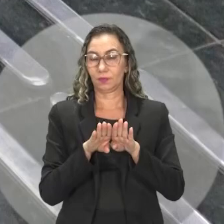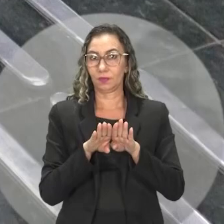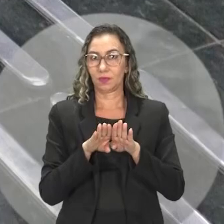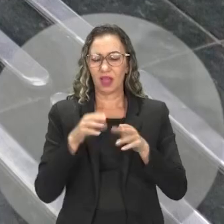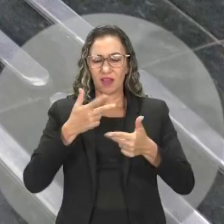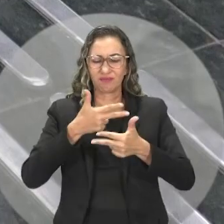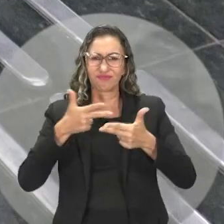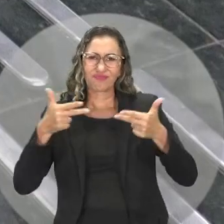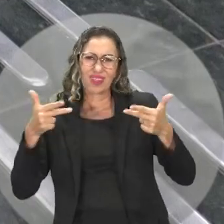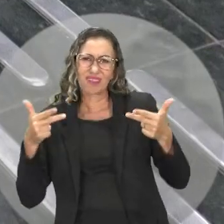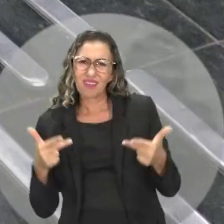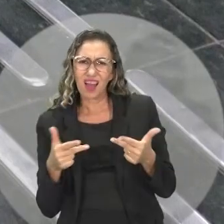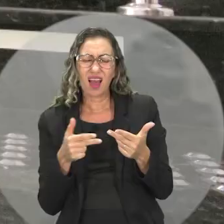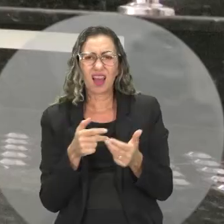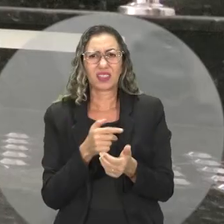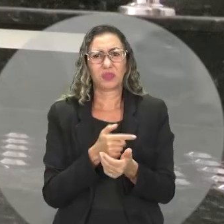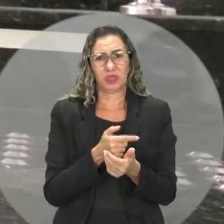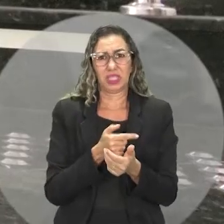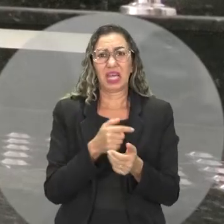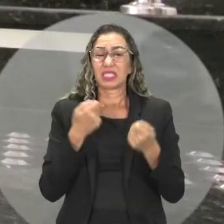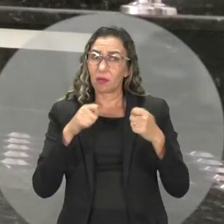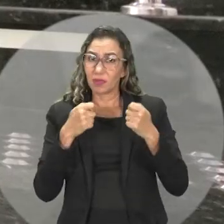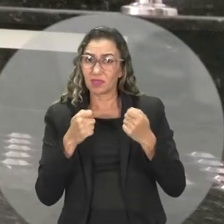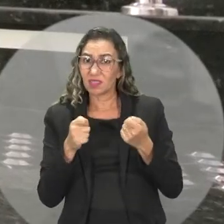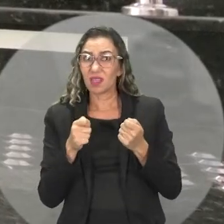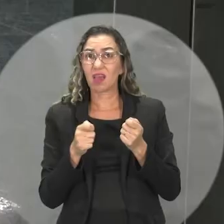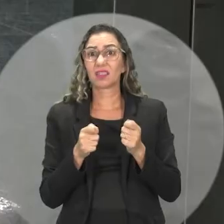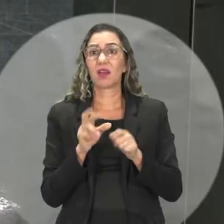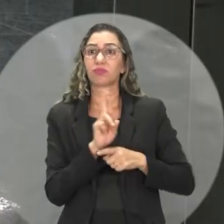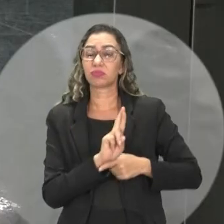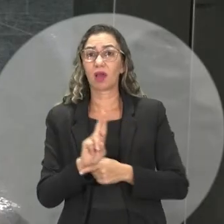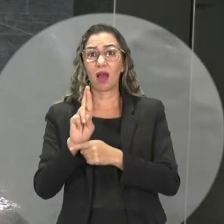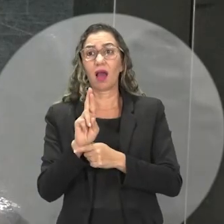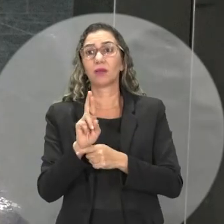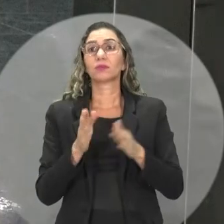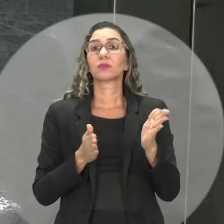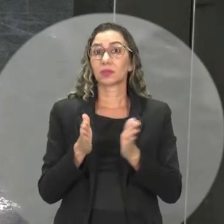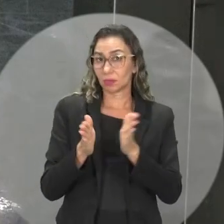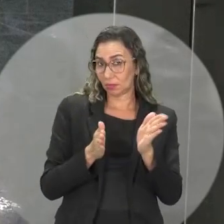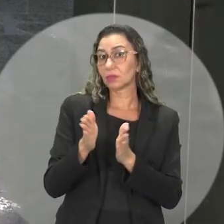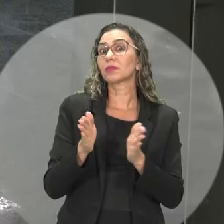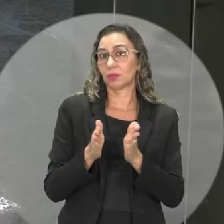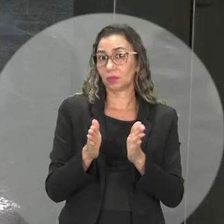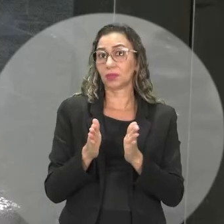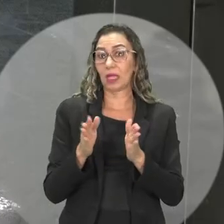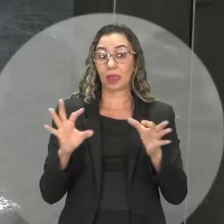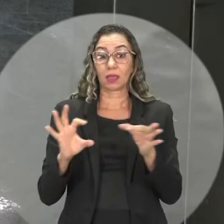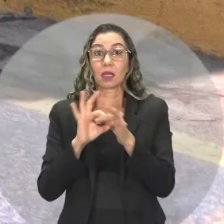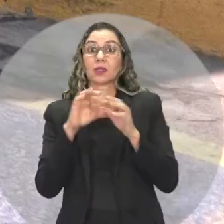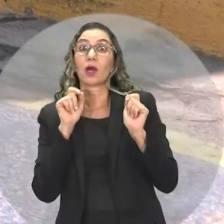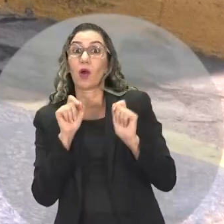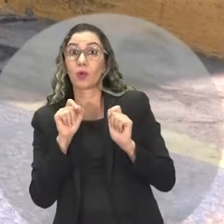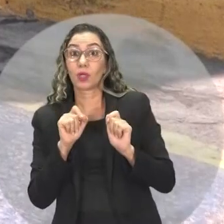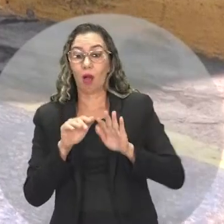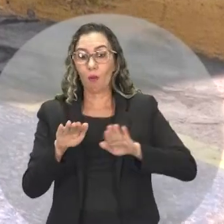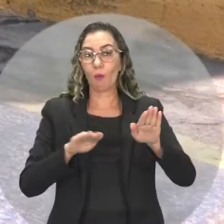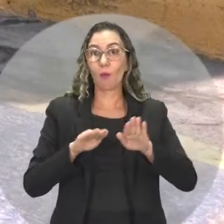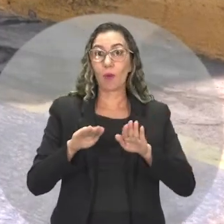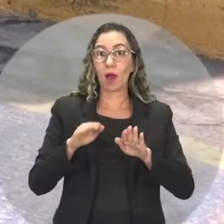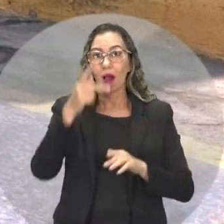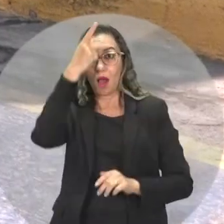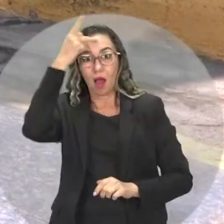Esses são apenas alguns recursos de acessibilidade ligados à mobilidade urbana. De maneira